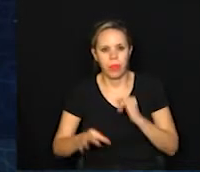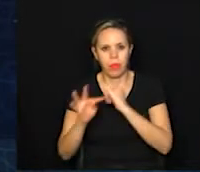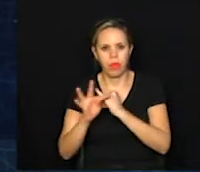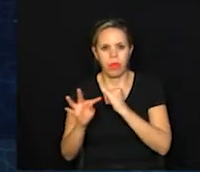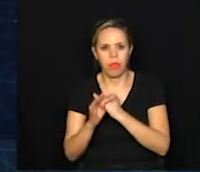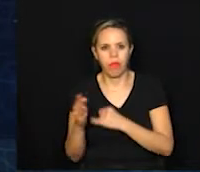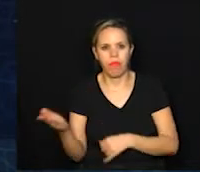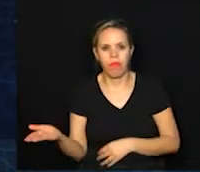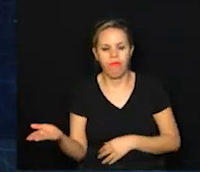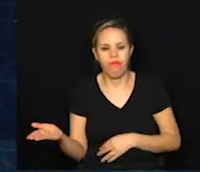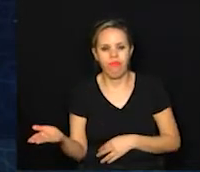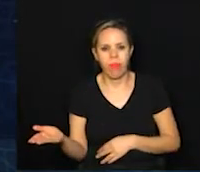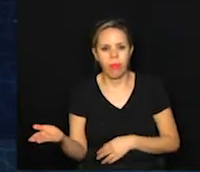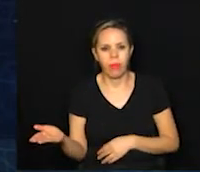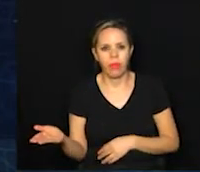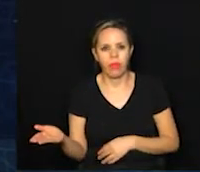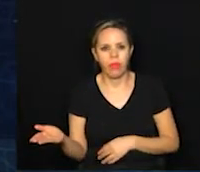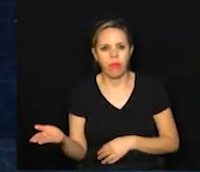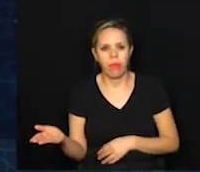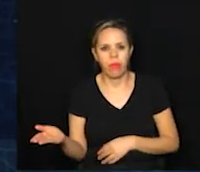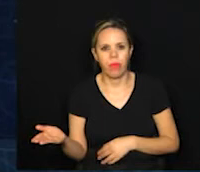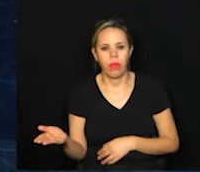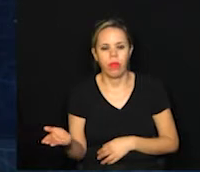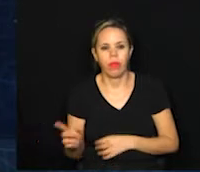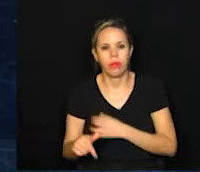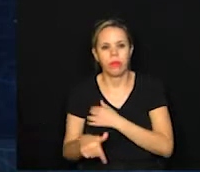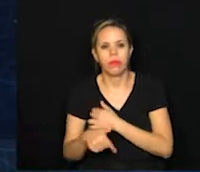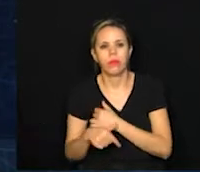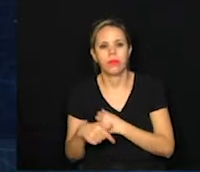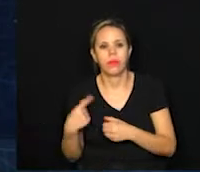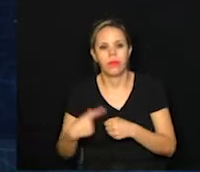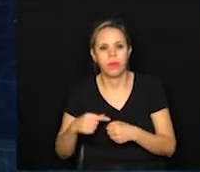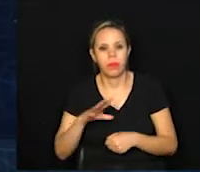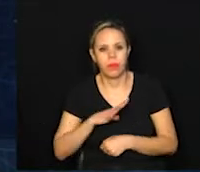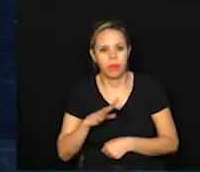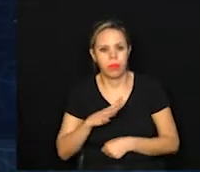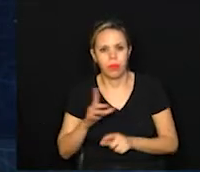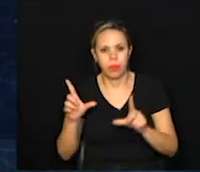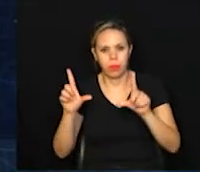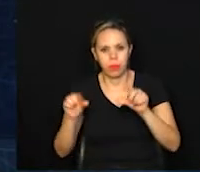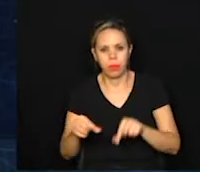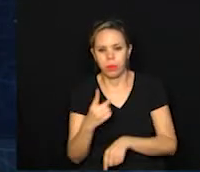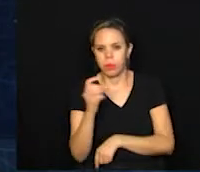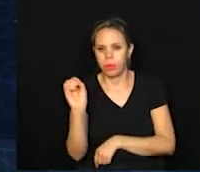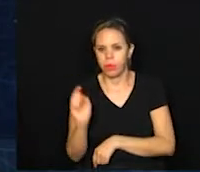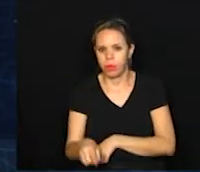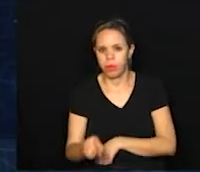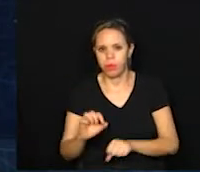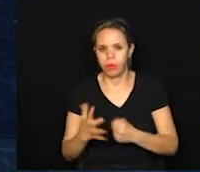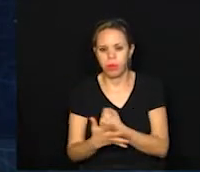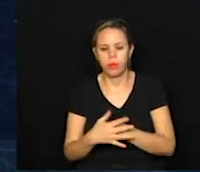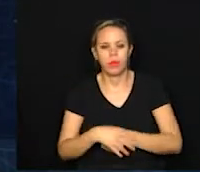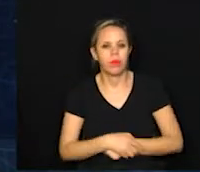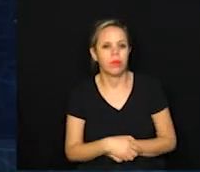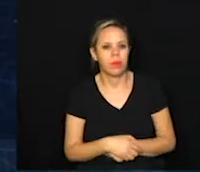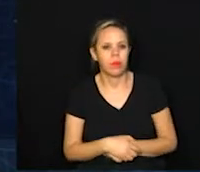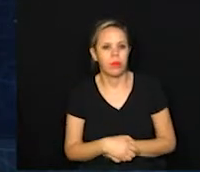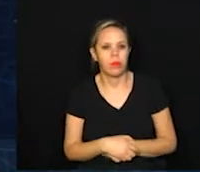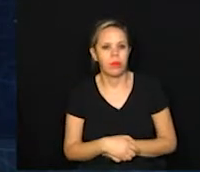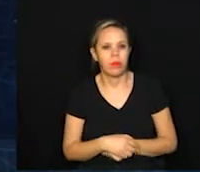Itatiba, 10 mil 204. Na sequência, municípios com menos de 10 mil casos da Covid-19.